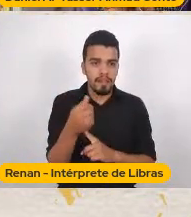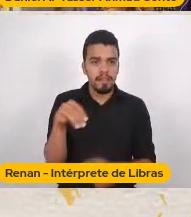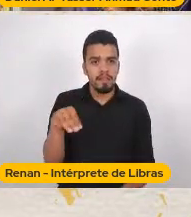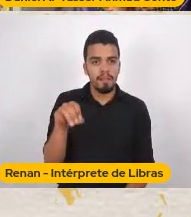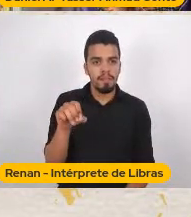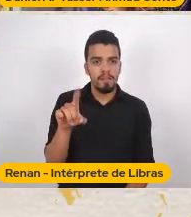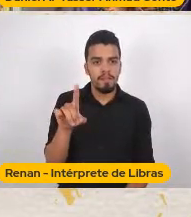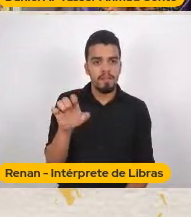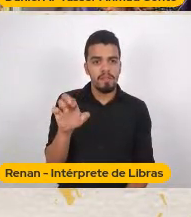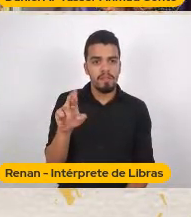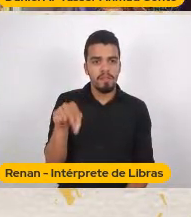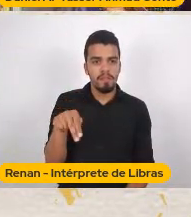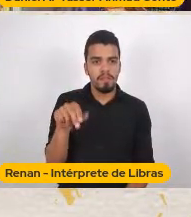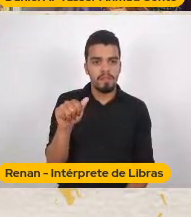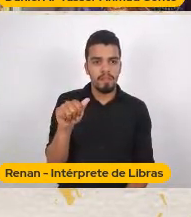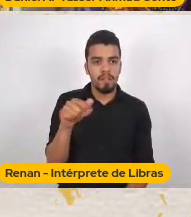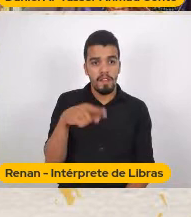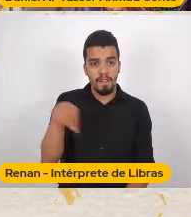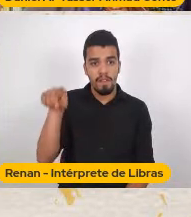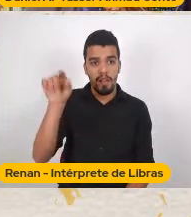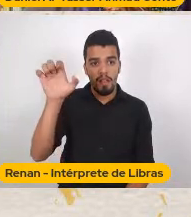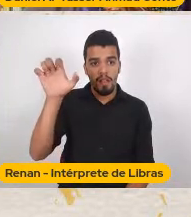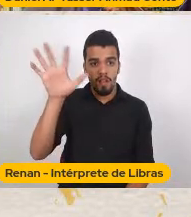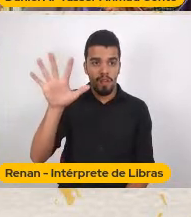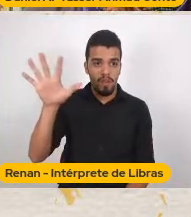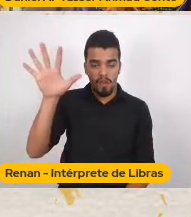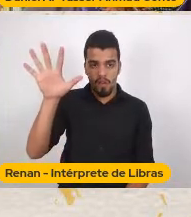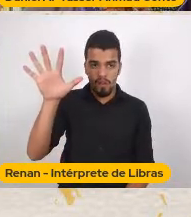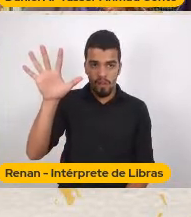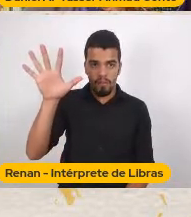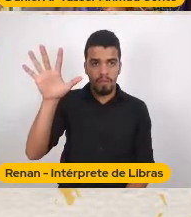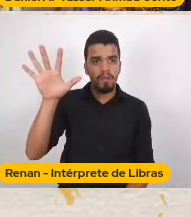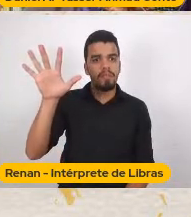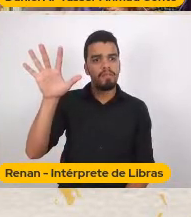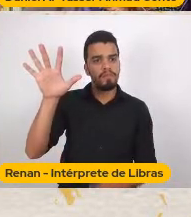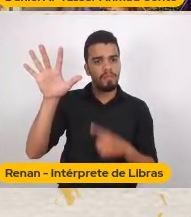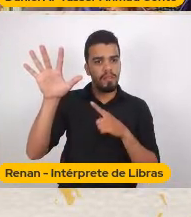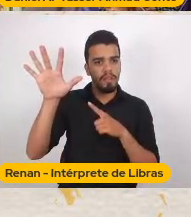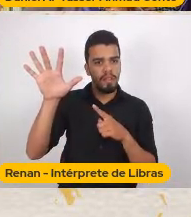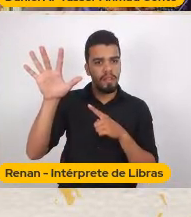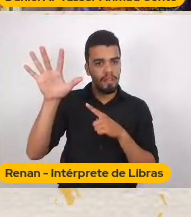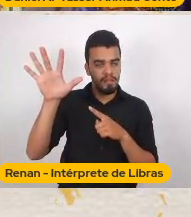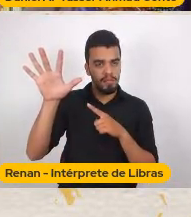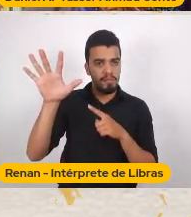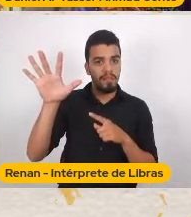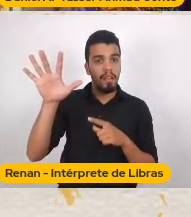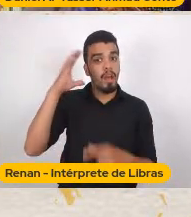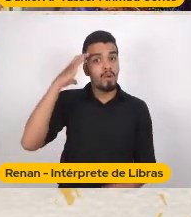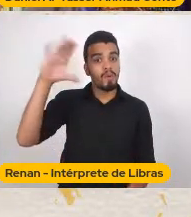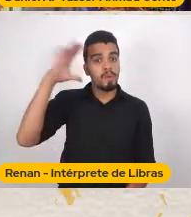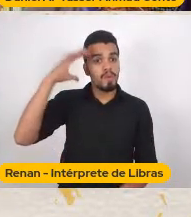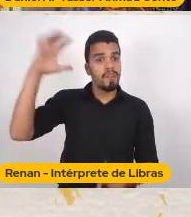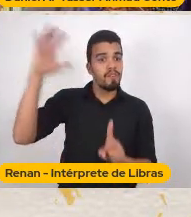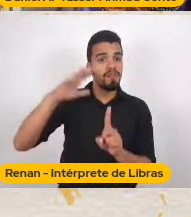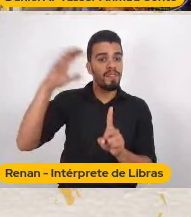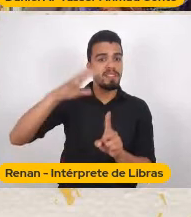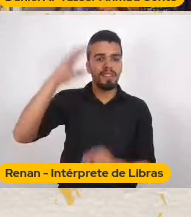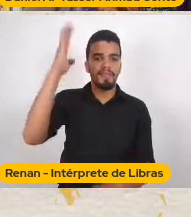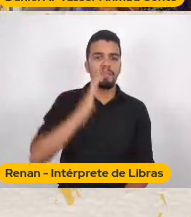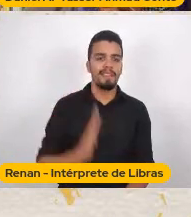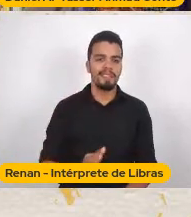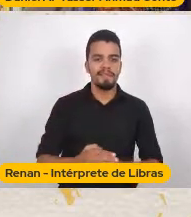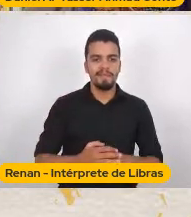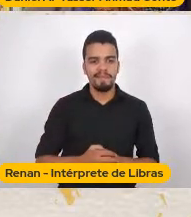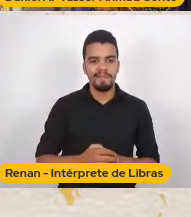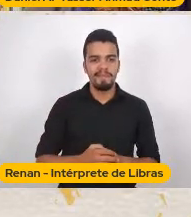influências Dos movimentos de vanguardas europeus Pra trazer a ruptura pro Brasil Então quer dizer Nós temos